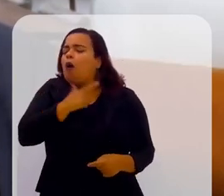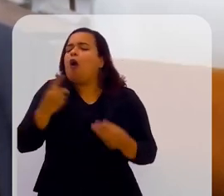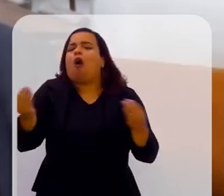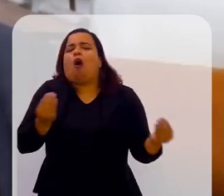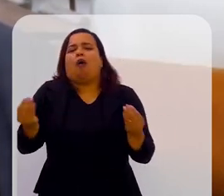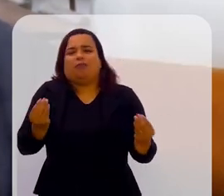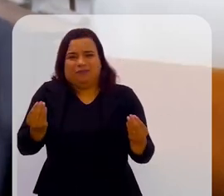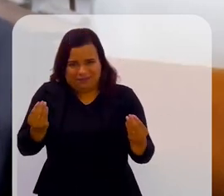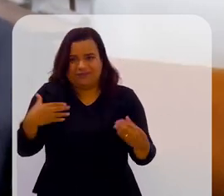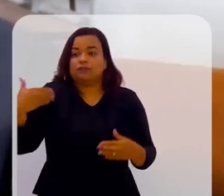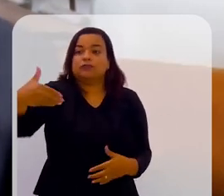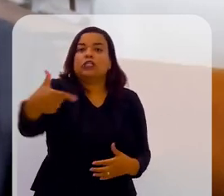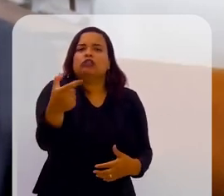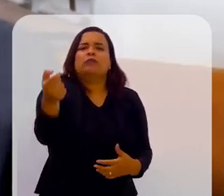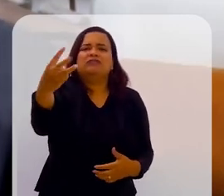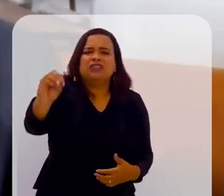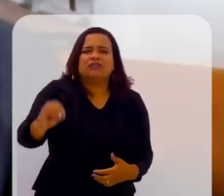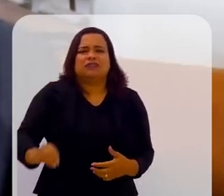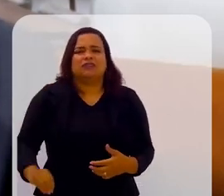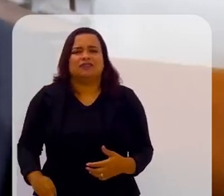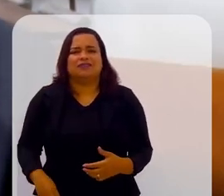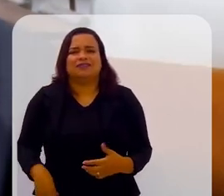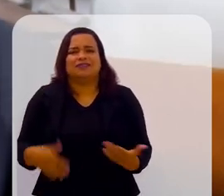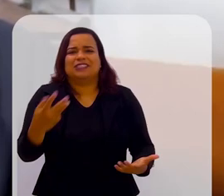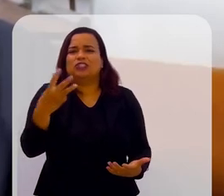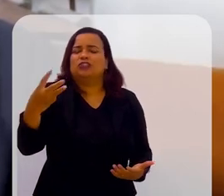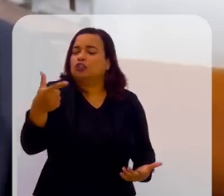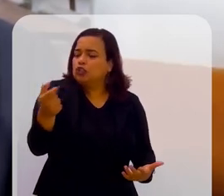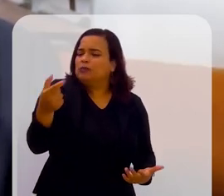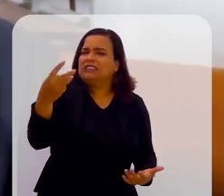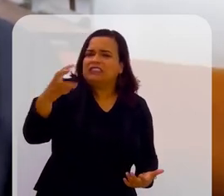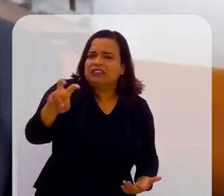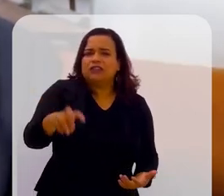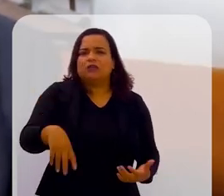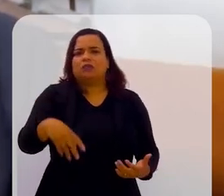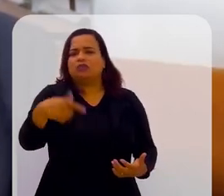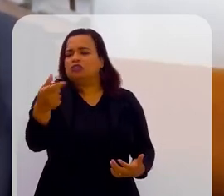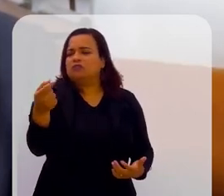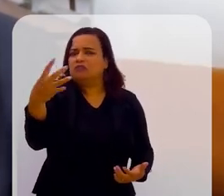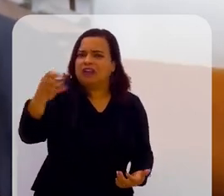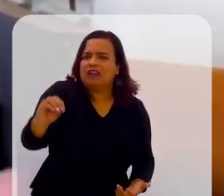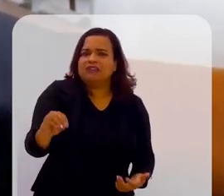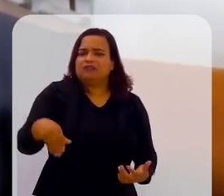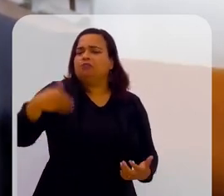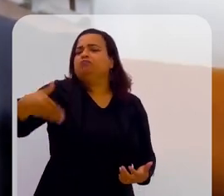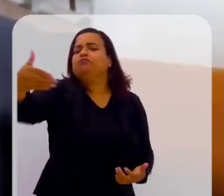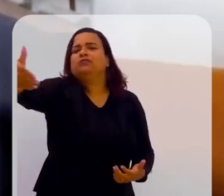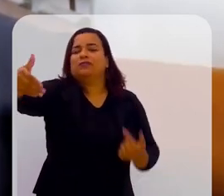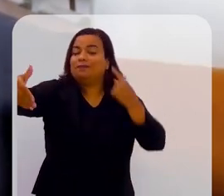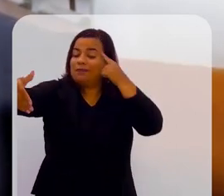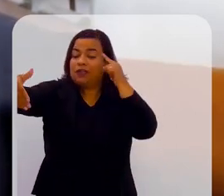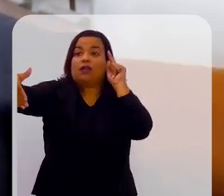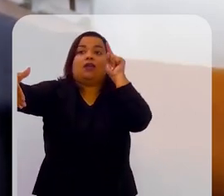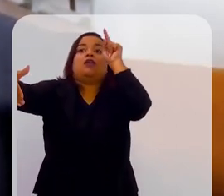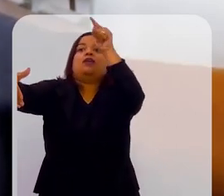Chegar a 2030 e você ser uma versão melhor, em 35, melhor do que a de 2030. E em 2040, melhor ainda. Então,